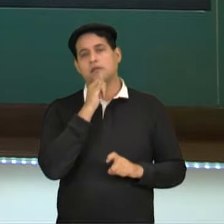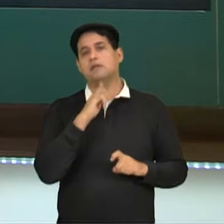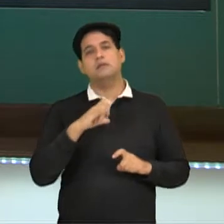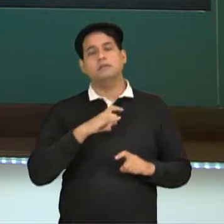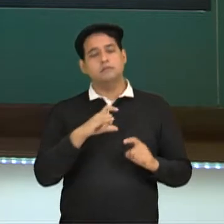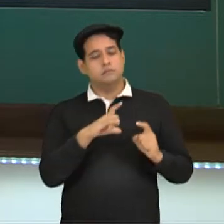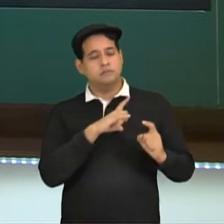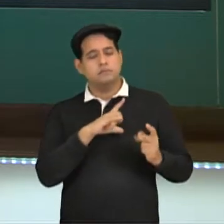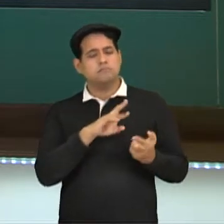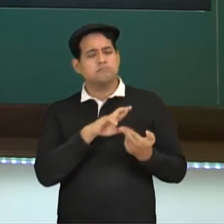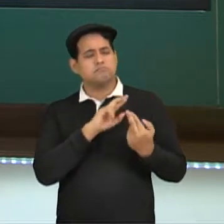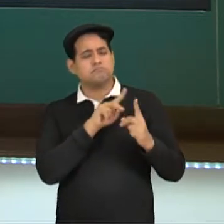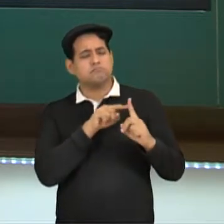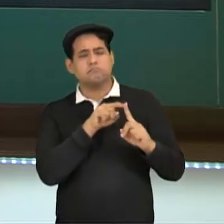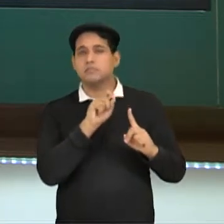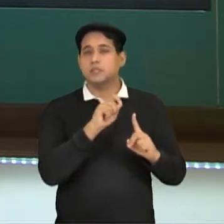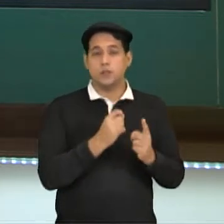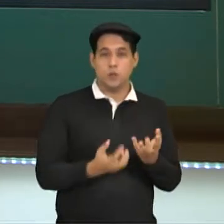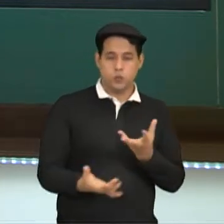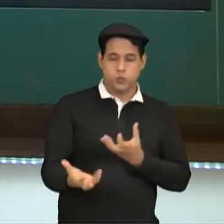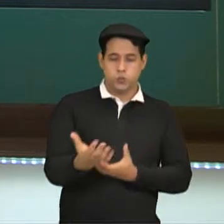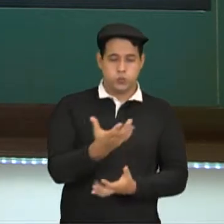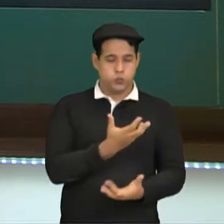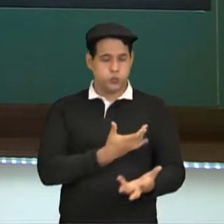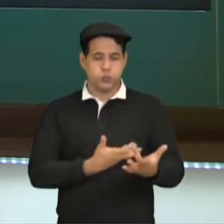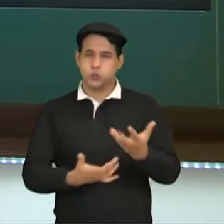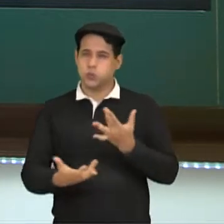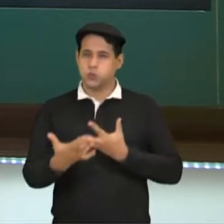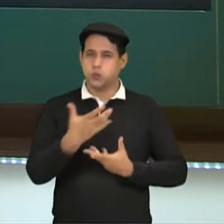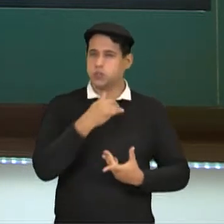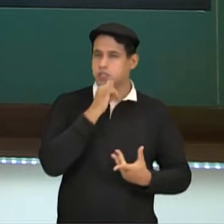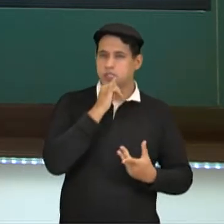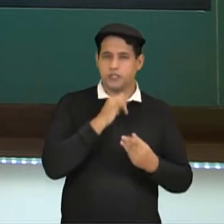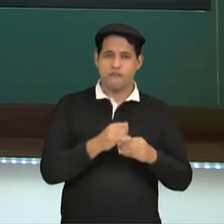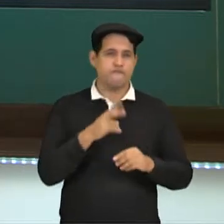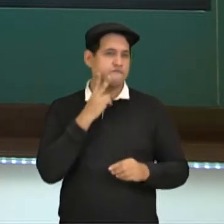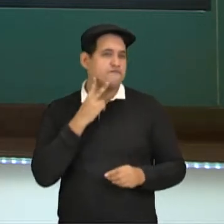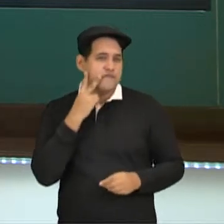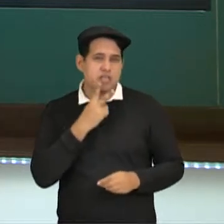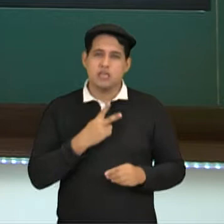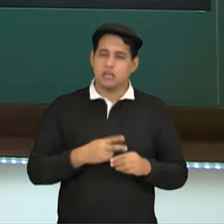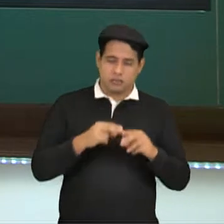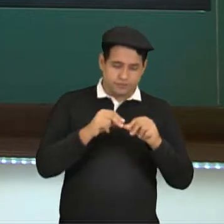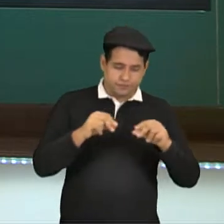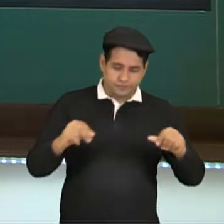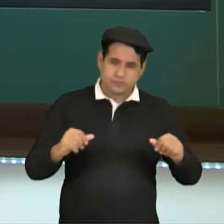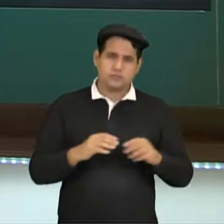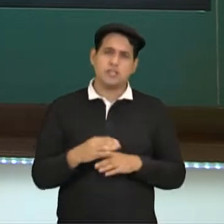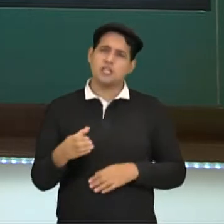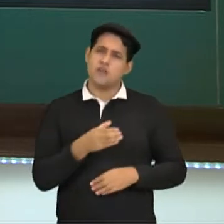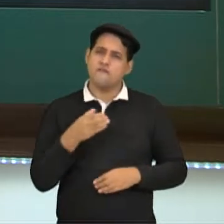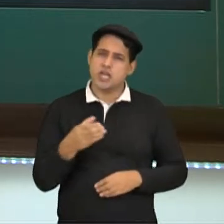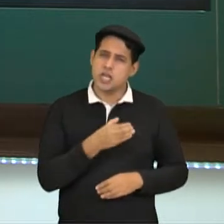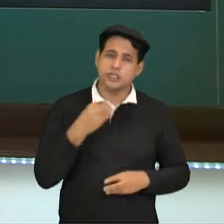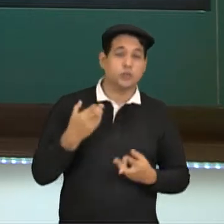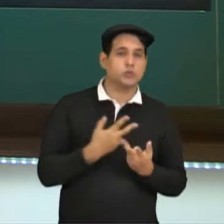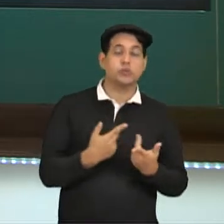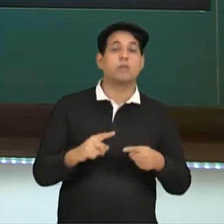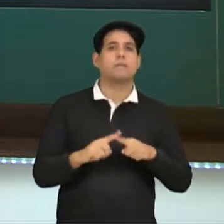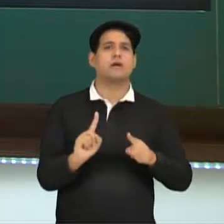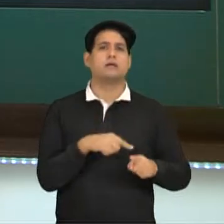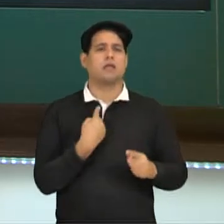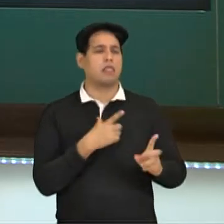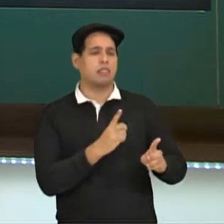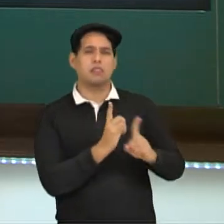que são responsáveis pela fermentação de grãos, de vinho, de cerveja. E aí a gente